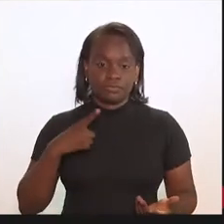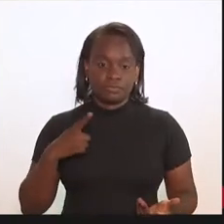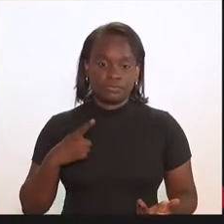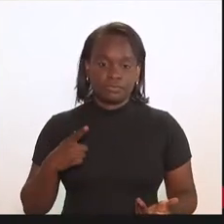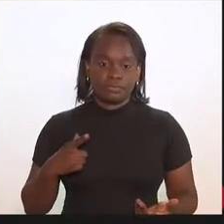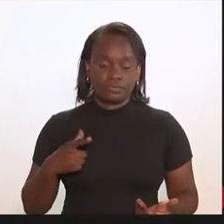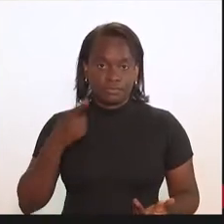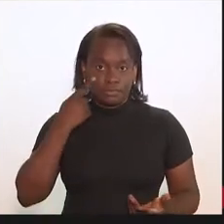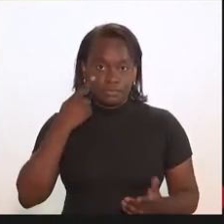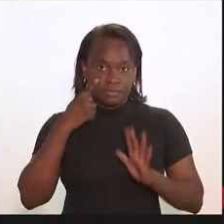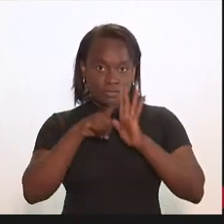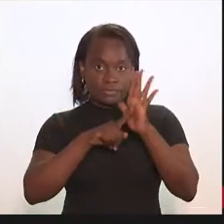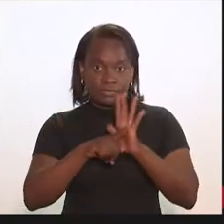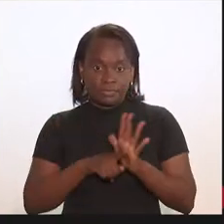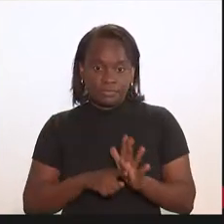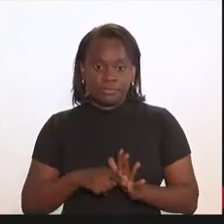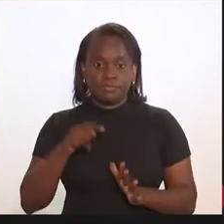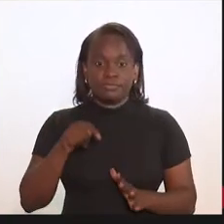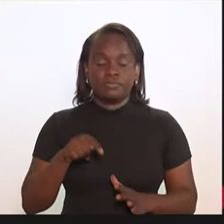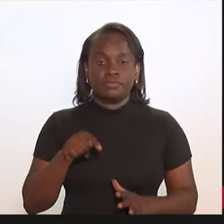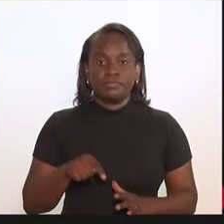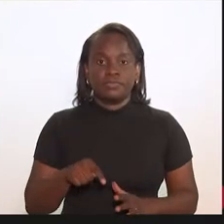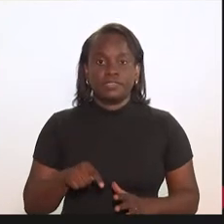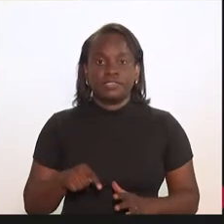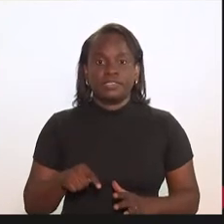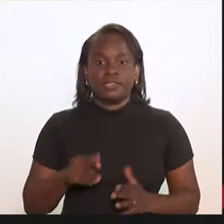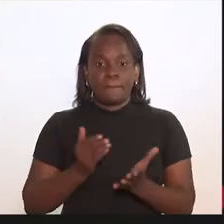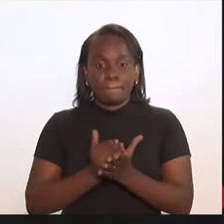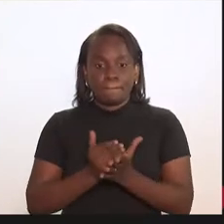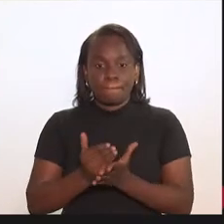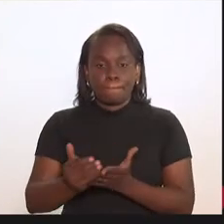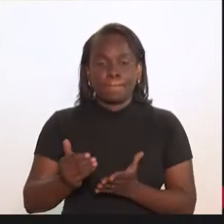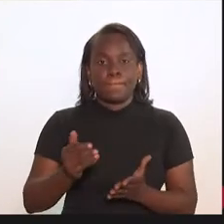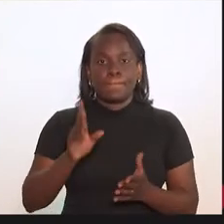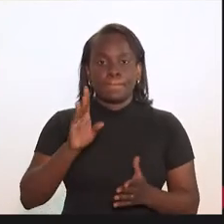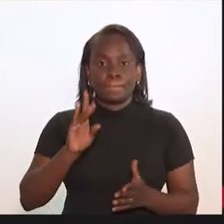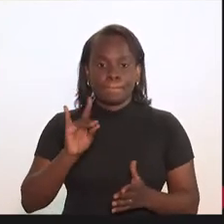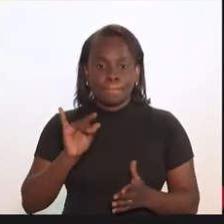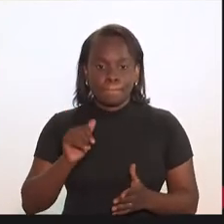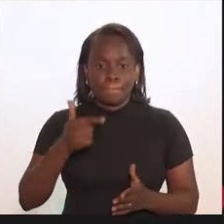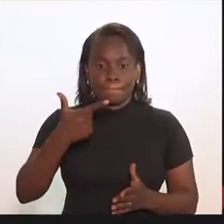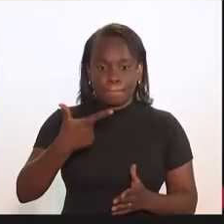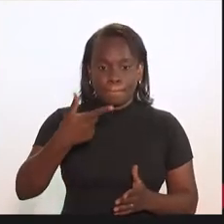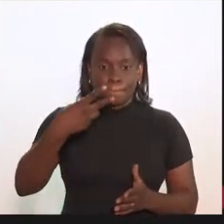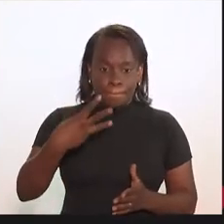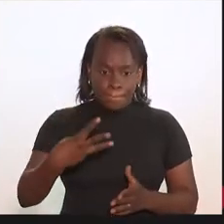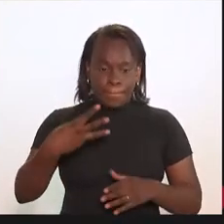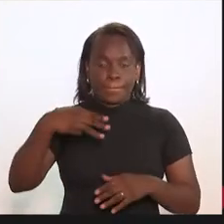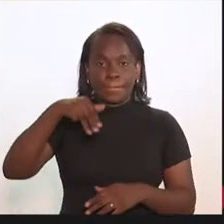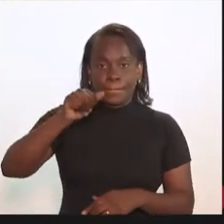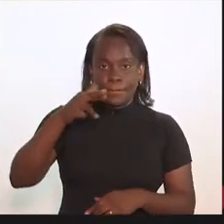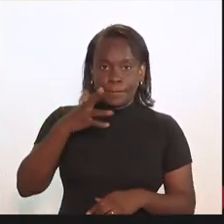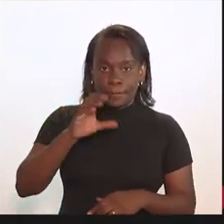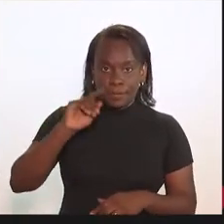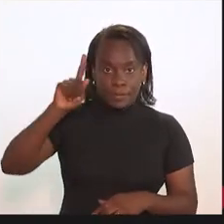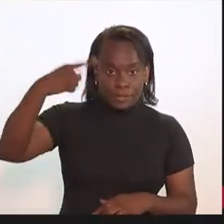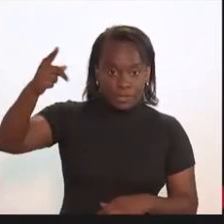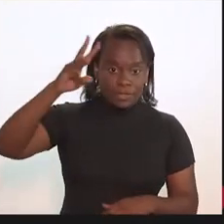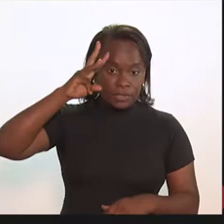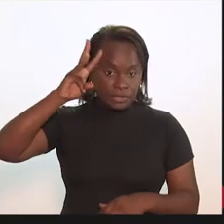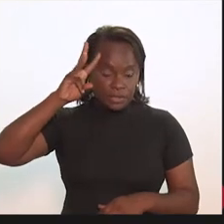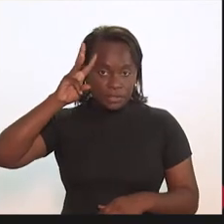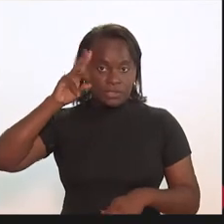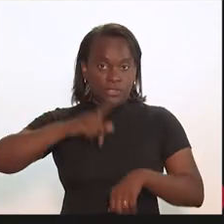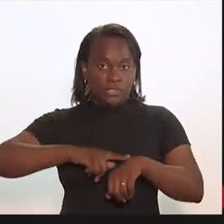tinha verificado aqui, inicialmente, a data do dia 23 de março, que é a próxima